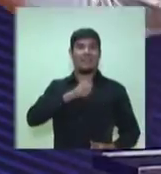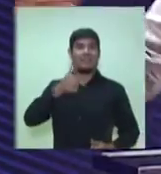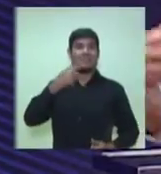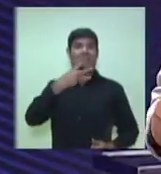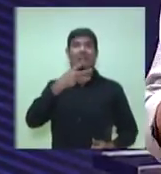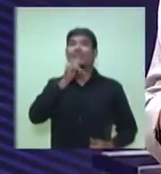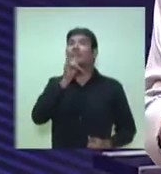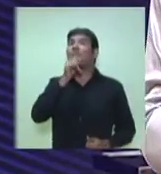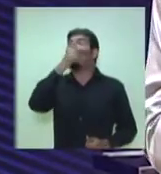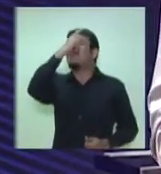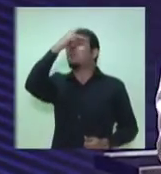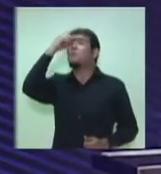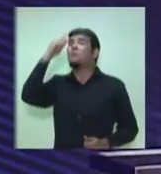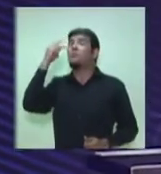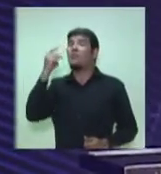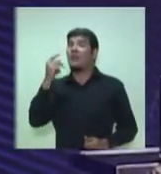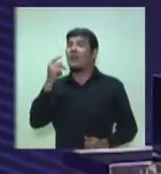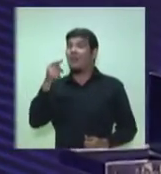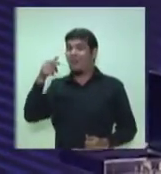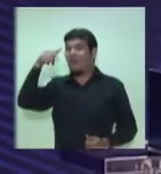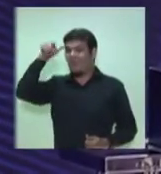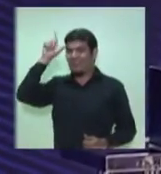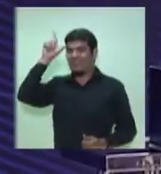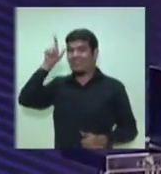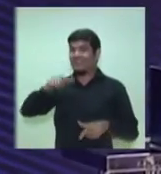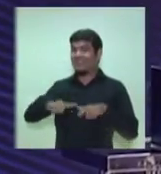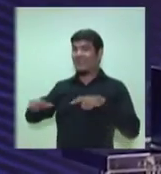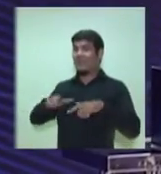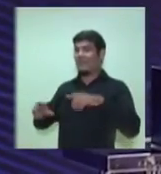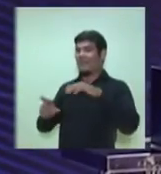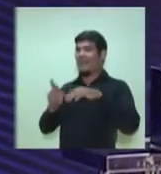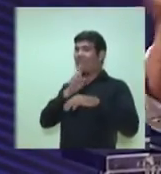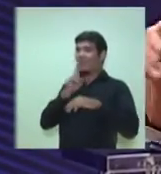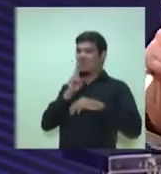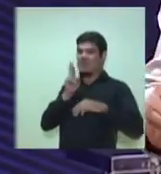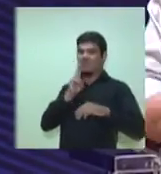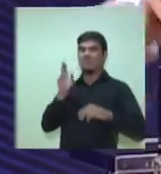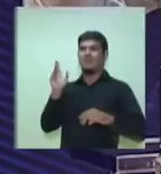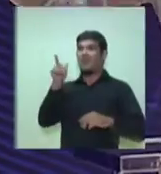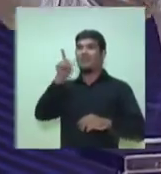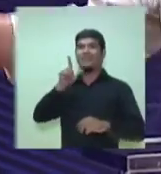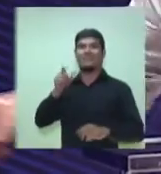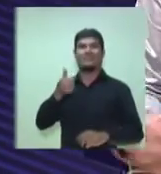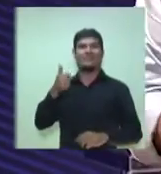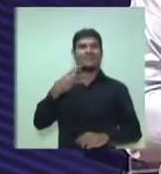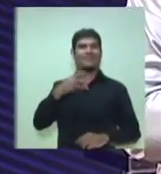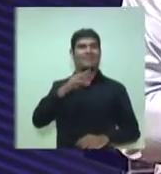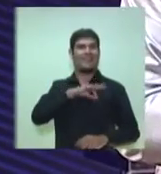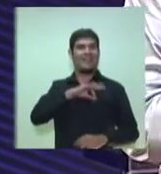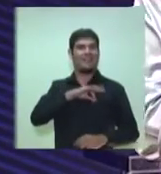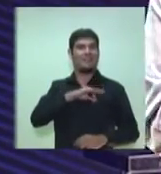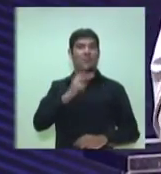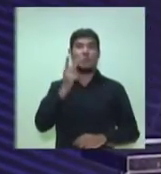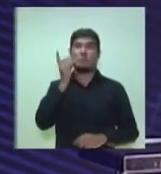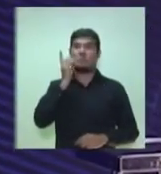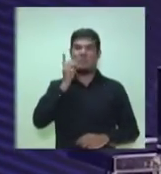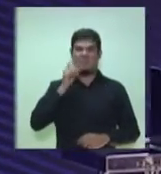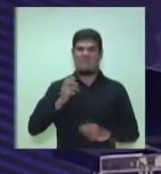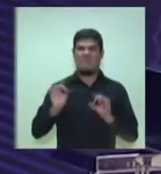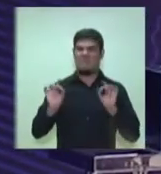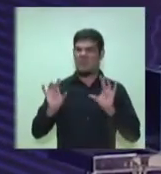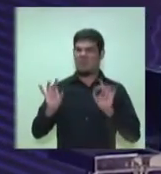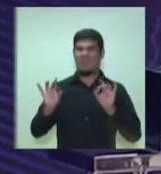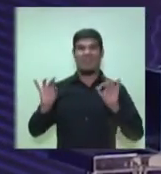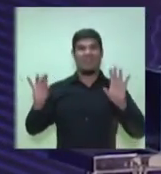dono de restaurante amigo meu me disse que foi garantido ontem. Em dois dias, vende mais do que na crise, em um mês de funcionamento. O centro